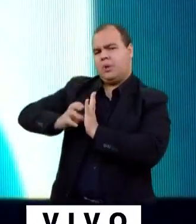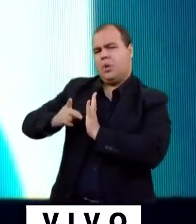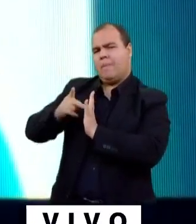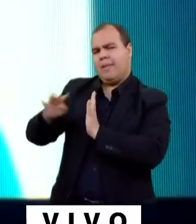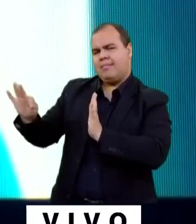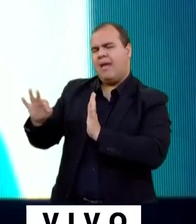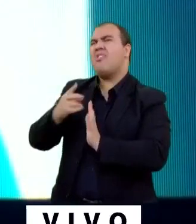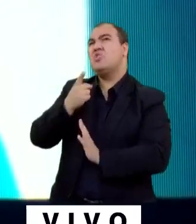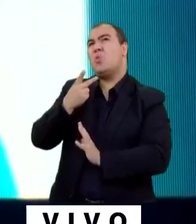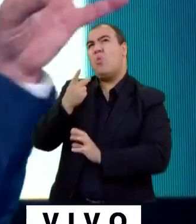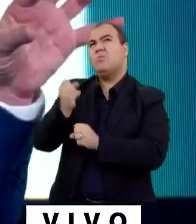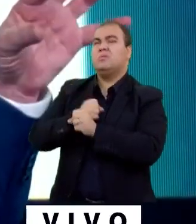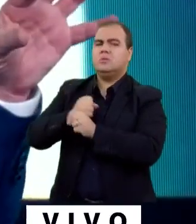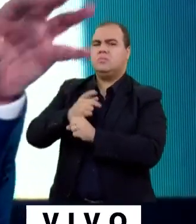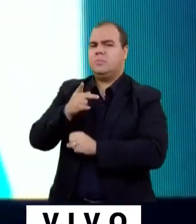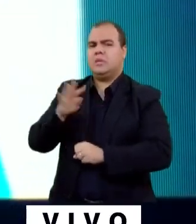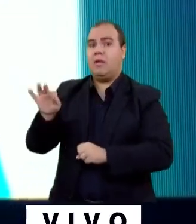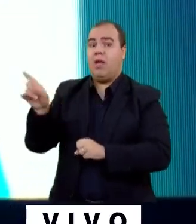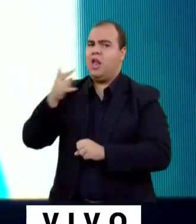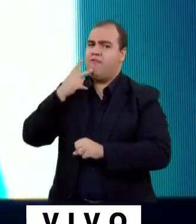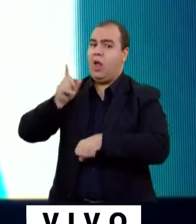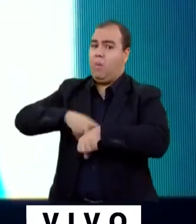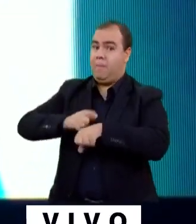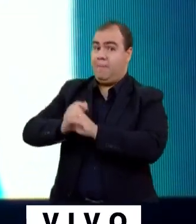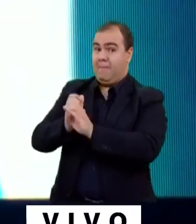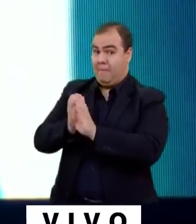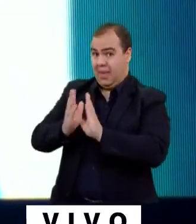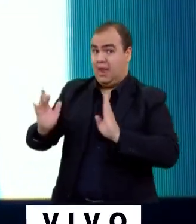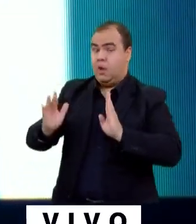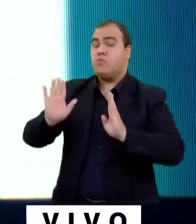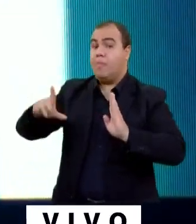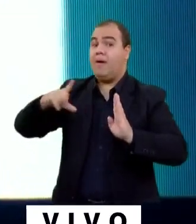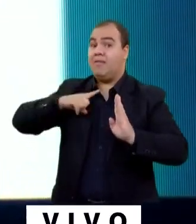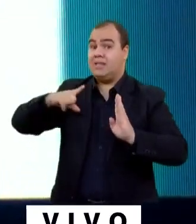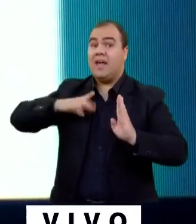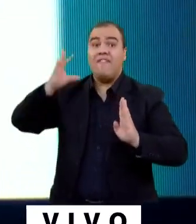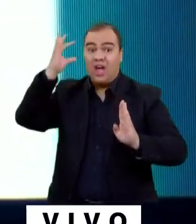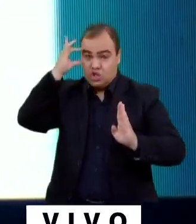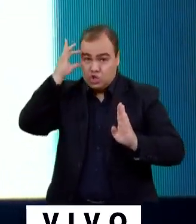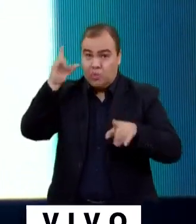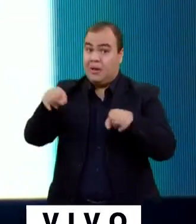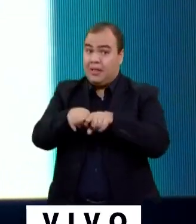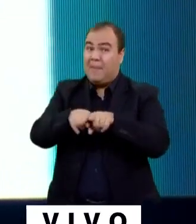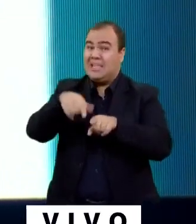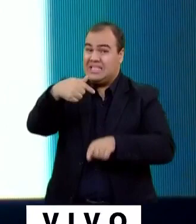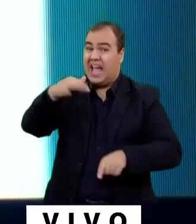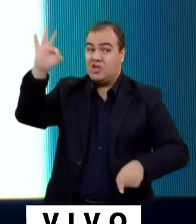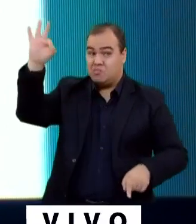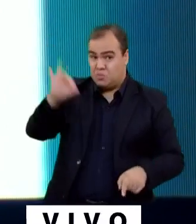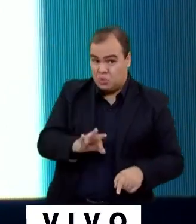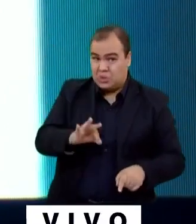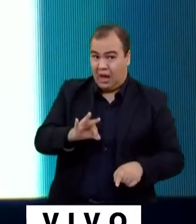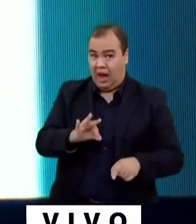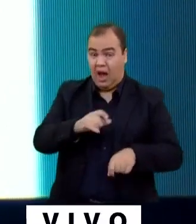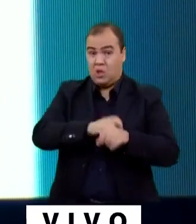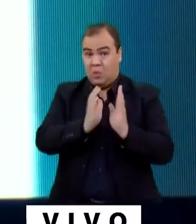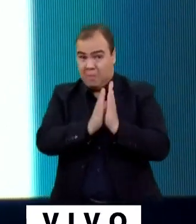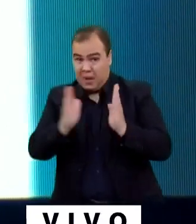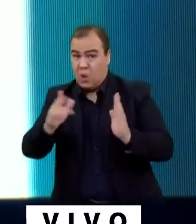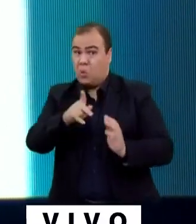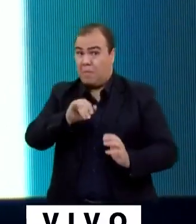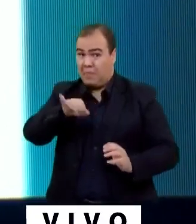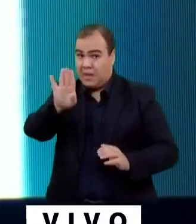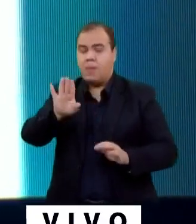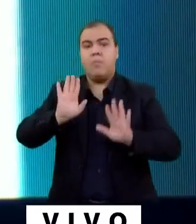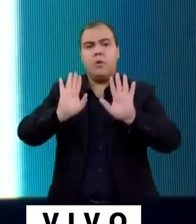de 12 anos de PT, o Lula só fala do período dele, depois esquece que a Dilma derrubou 7% do PIB brasileiro. Pois bem, quando o Brasil cresce